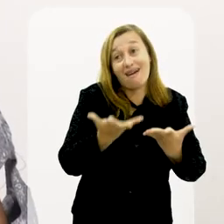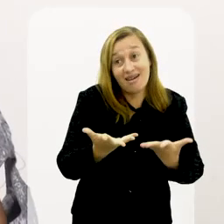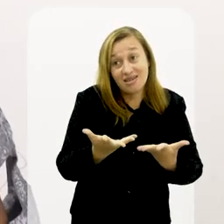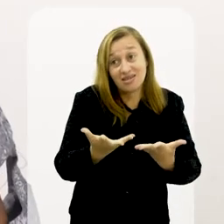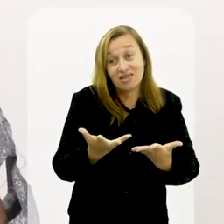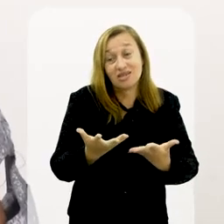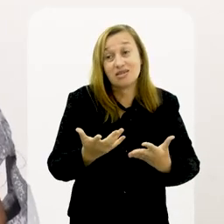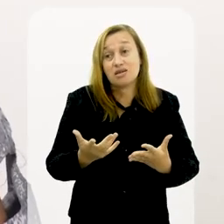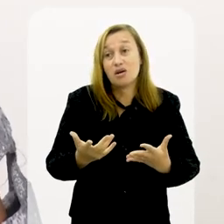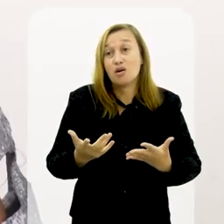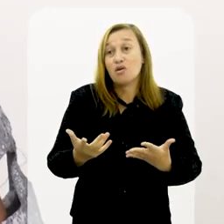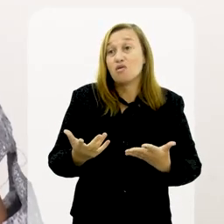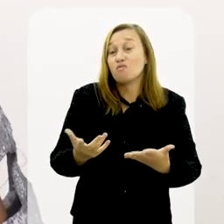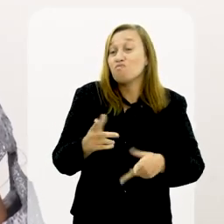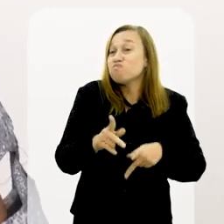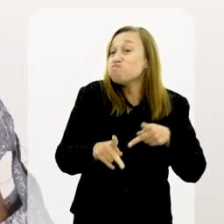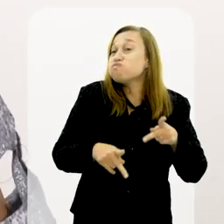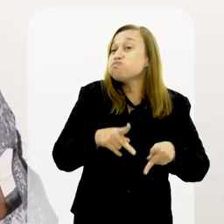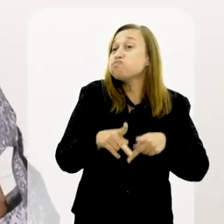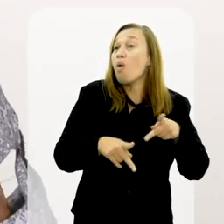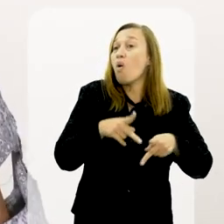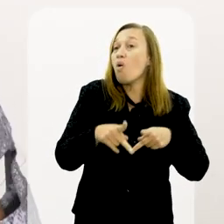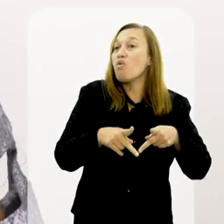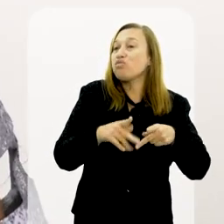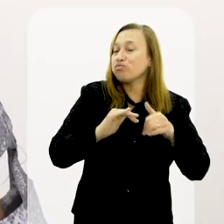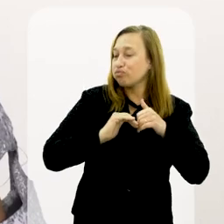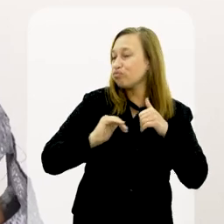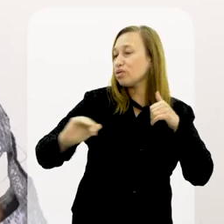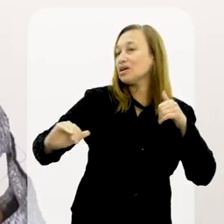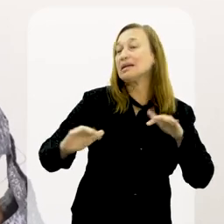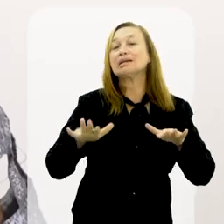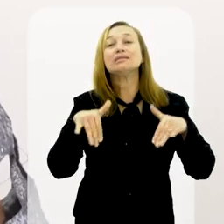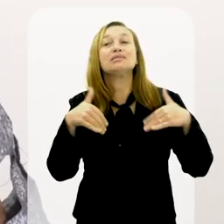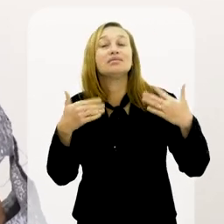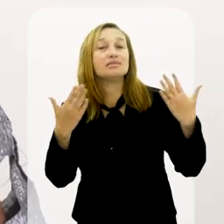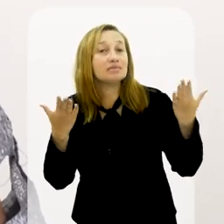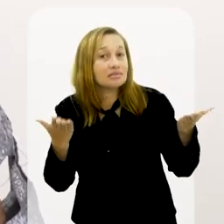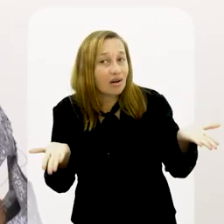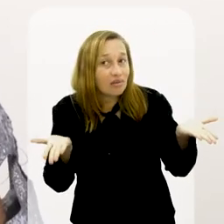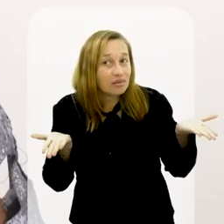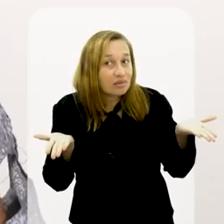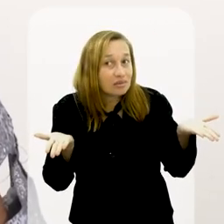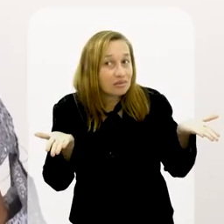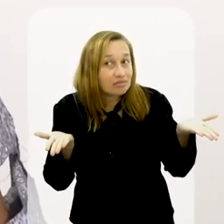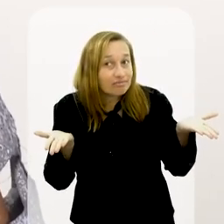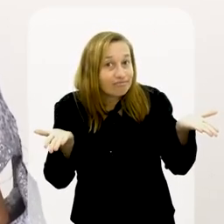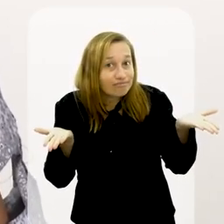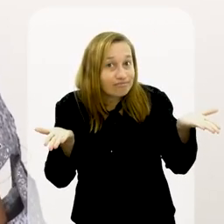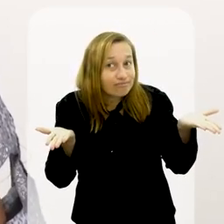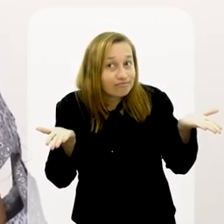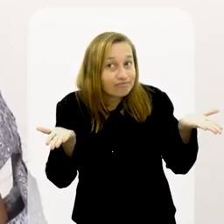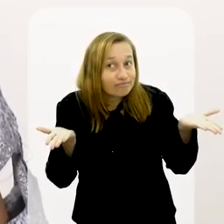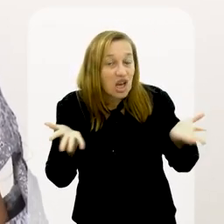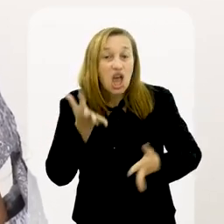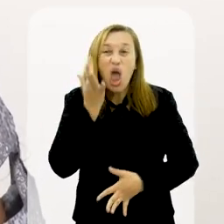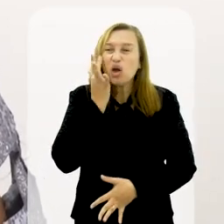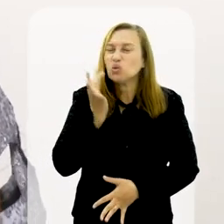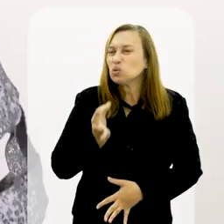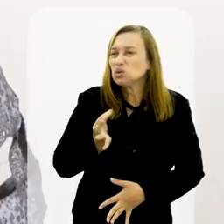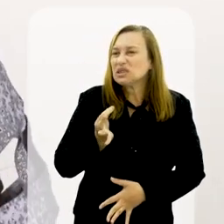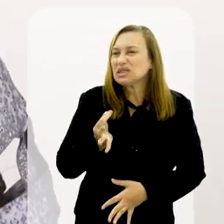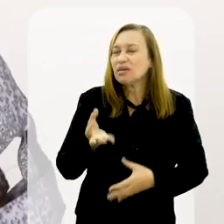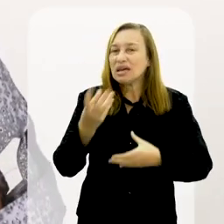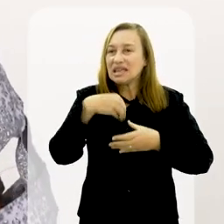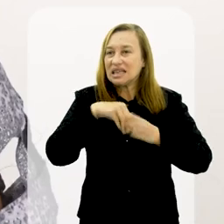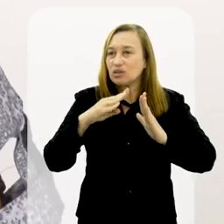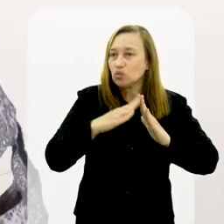imperioso, mas ao mesmo tempo distante. Então, é... E